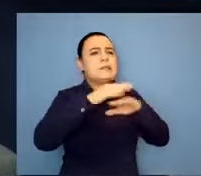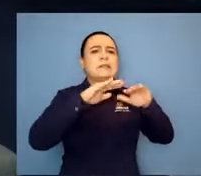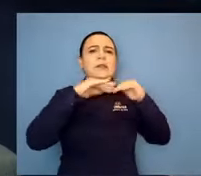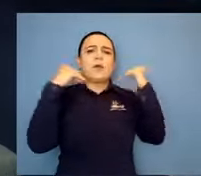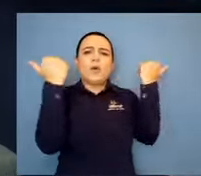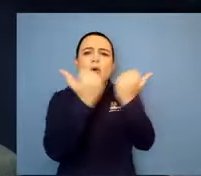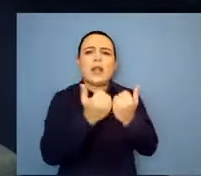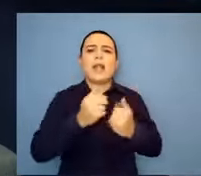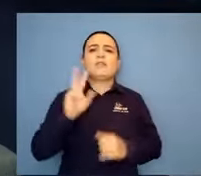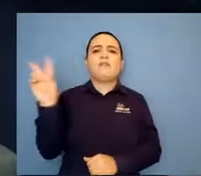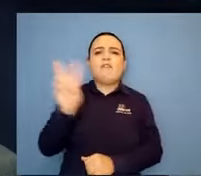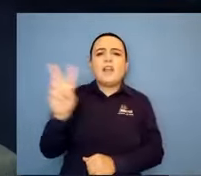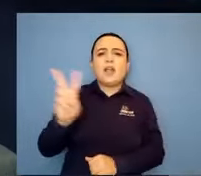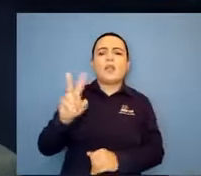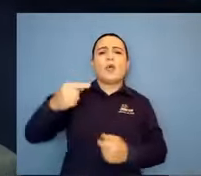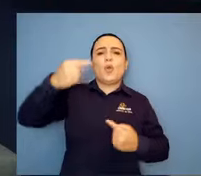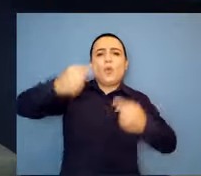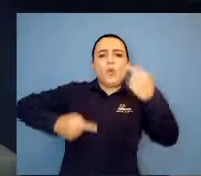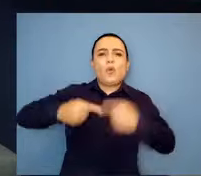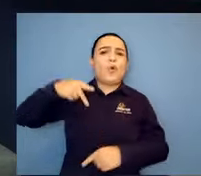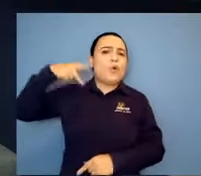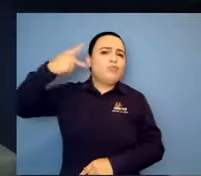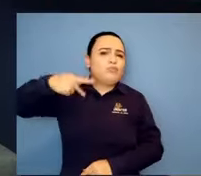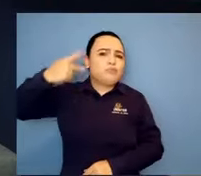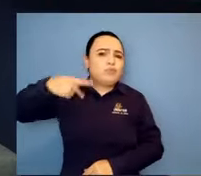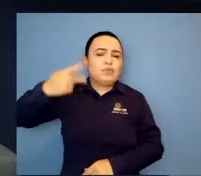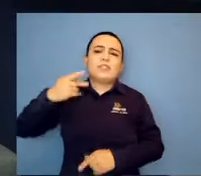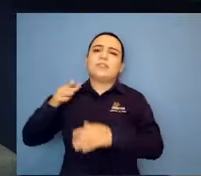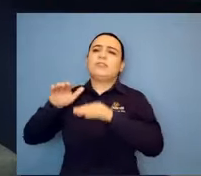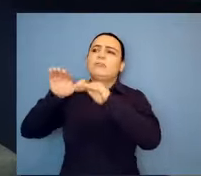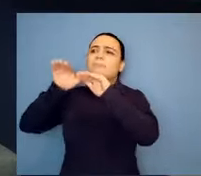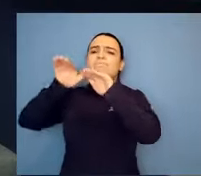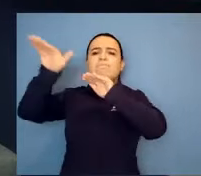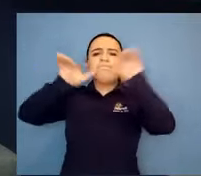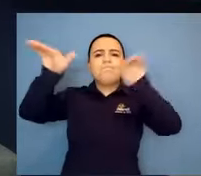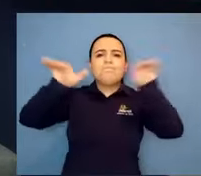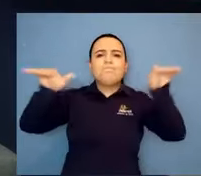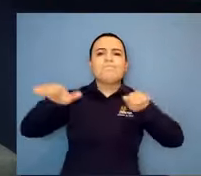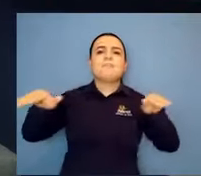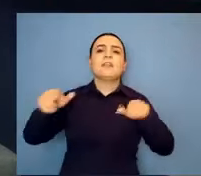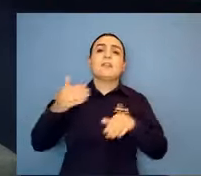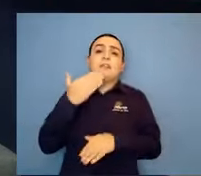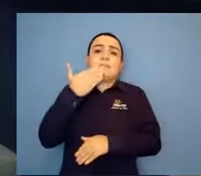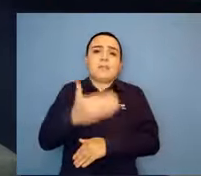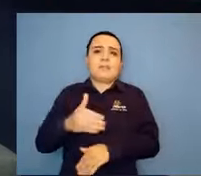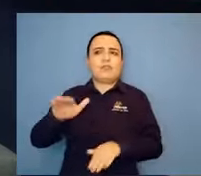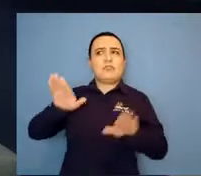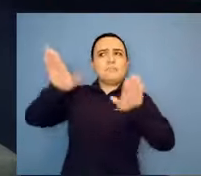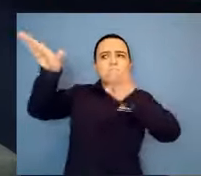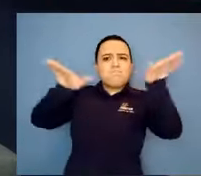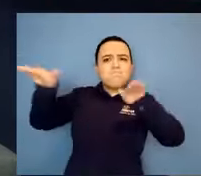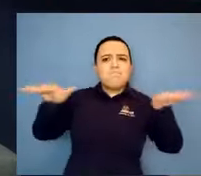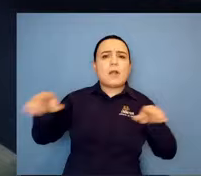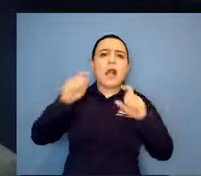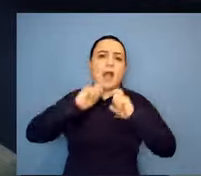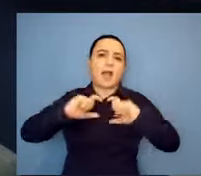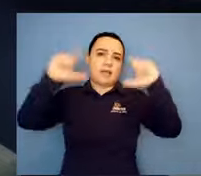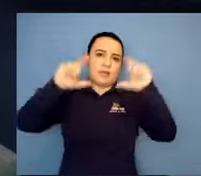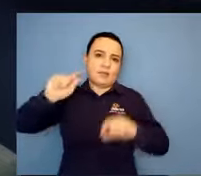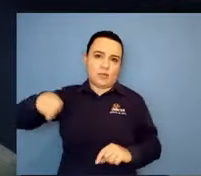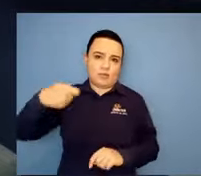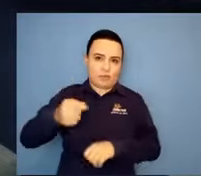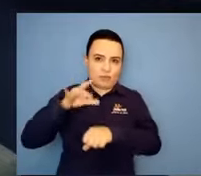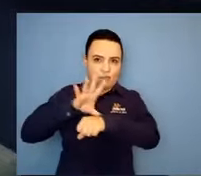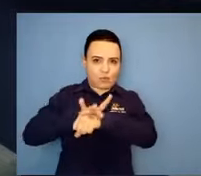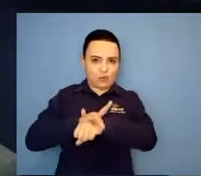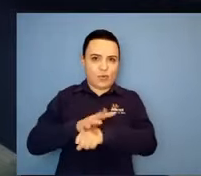especial voltado para a mãe. Porque, meu Deus, depois de tudo que eu vivi, eu sei o quanto é difícil para aquela mãe, que